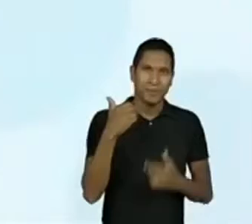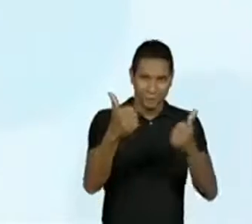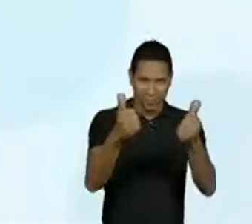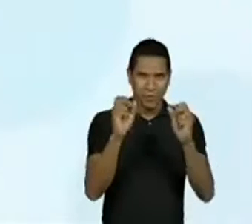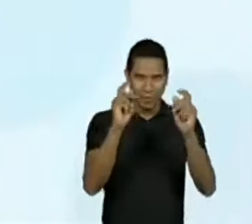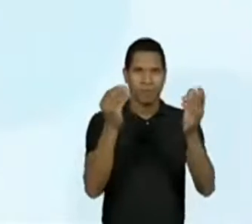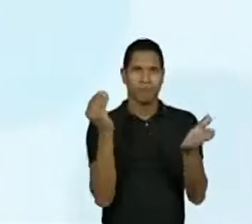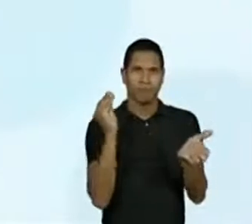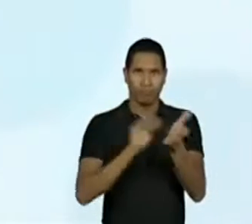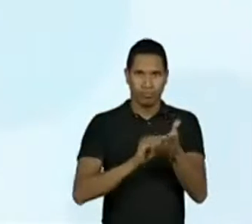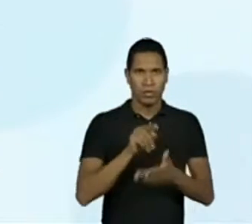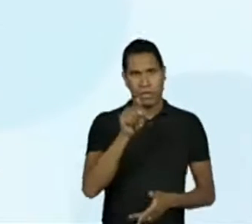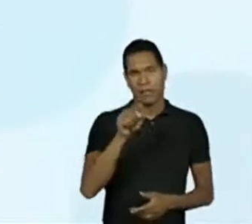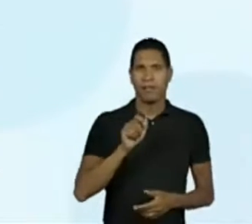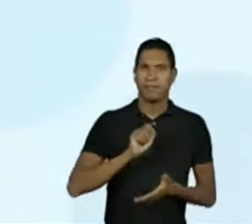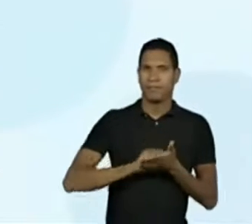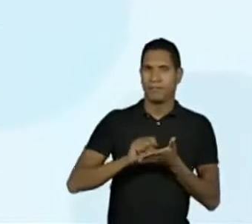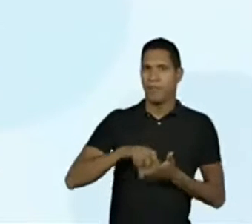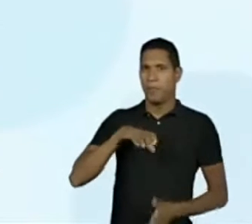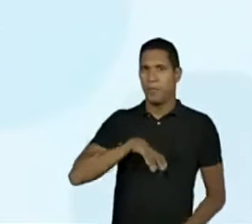o dia estava quente.